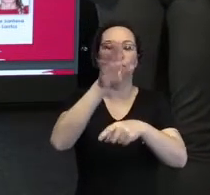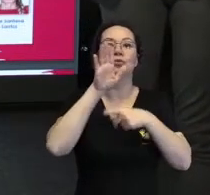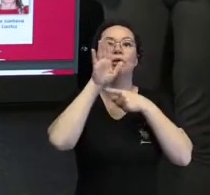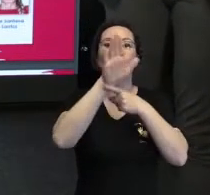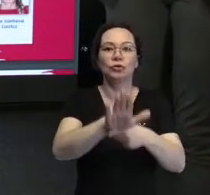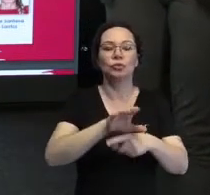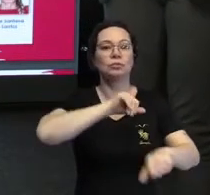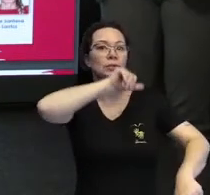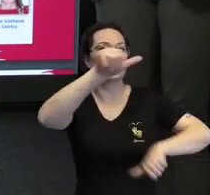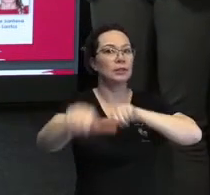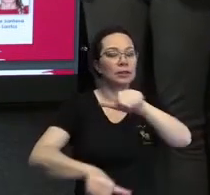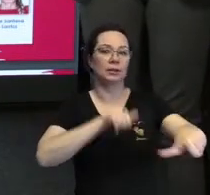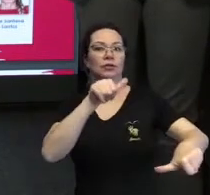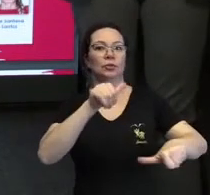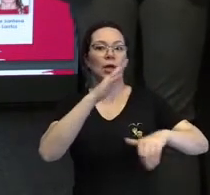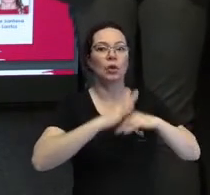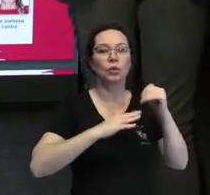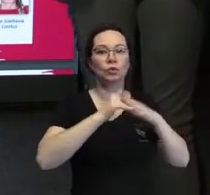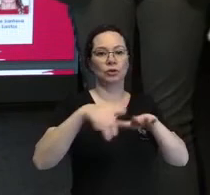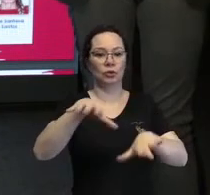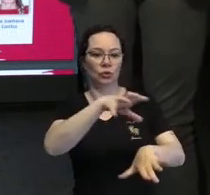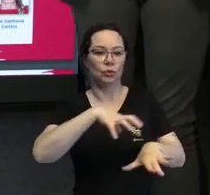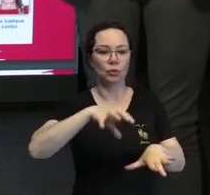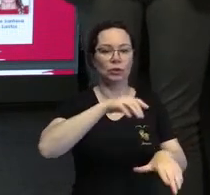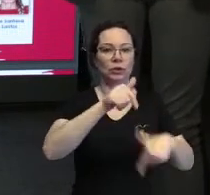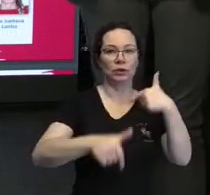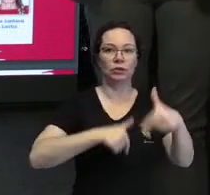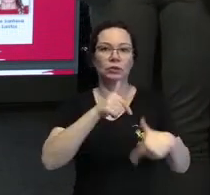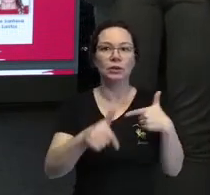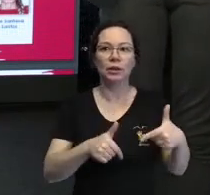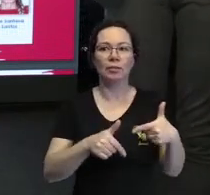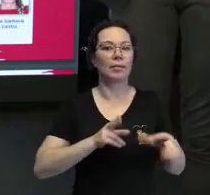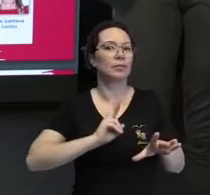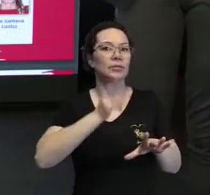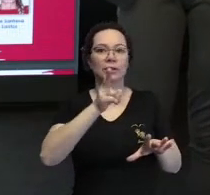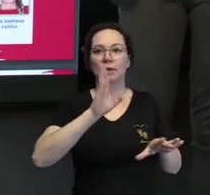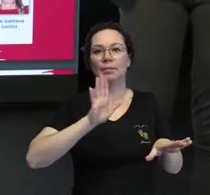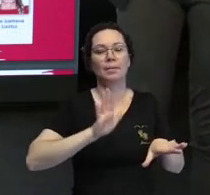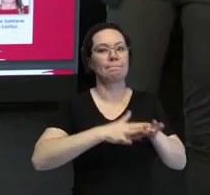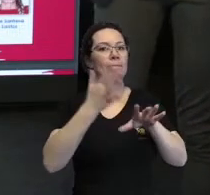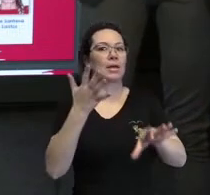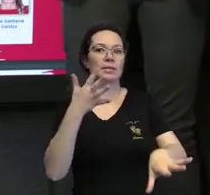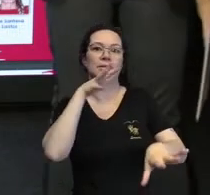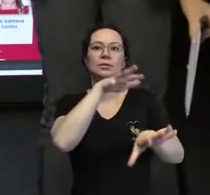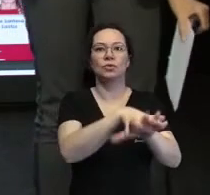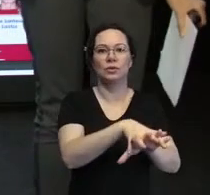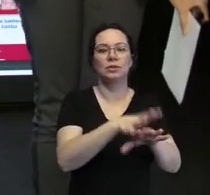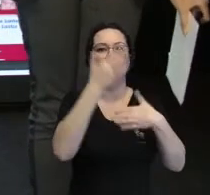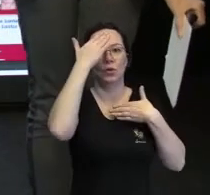-nos a transformar na construção de um ambiente de trabalho cada vez mais incluso Muito obrigada